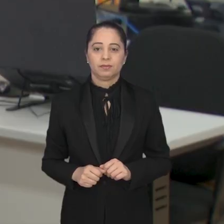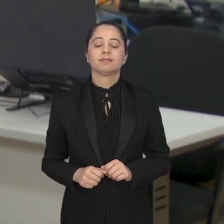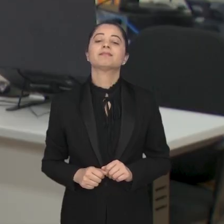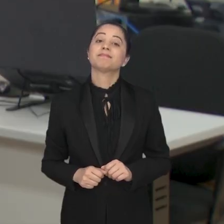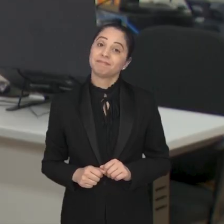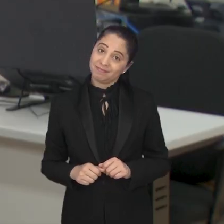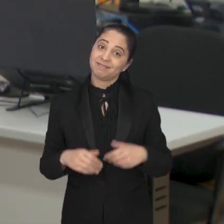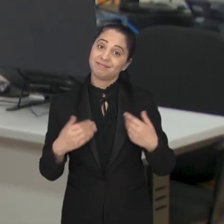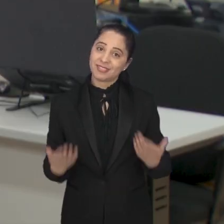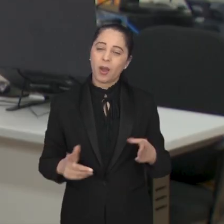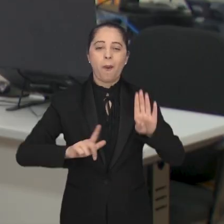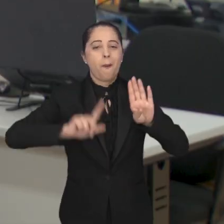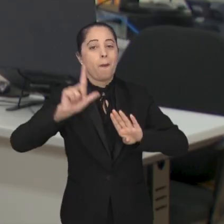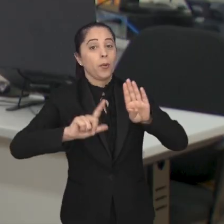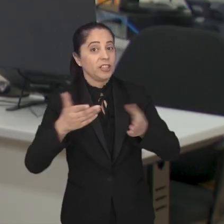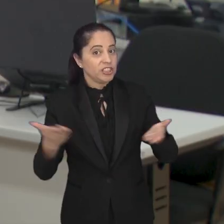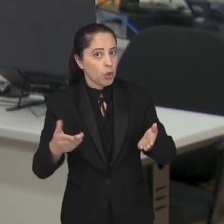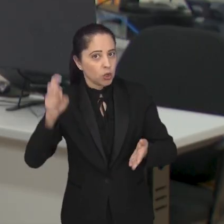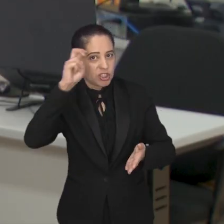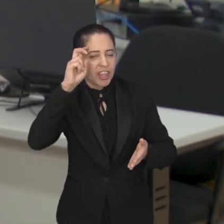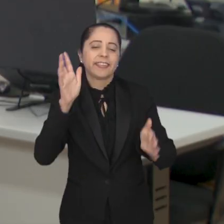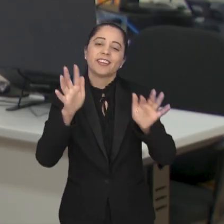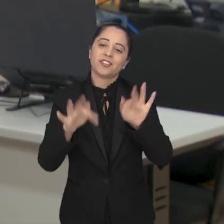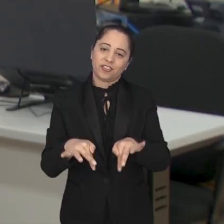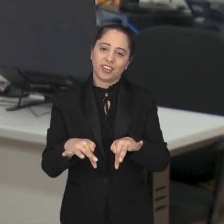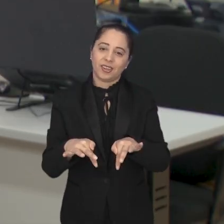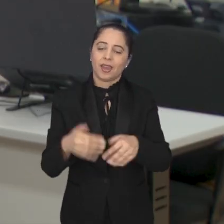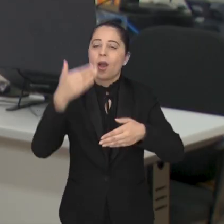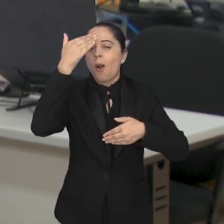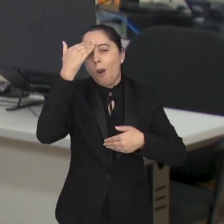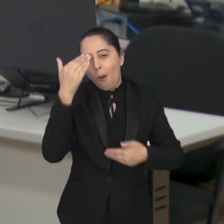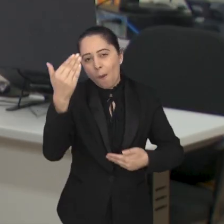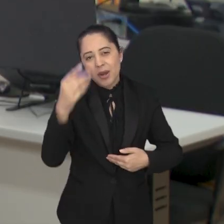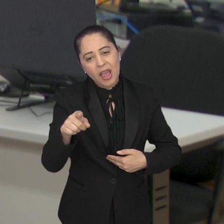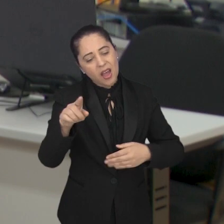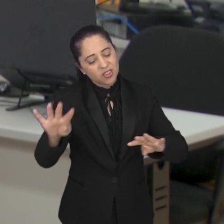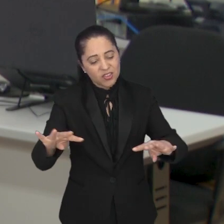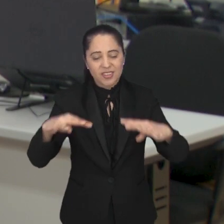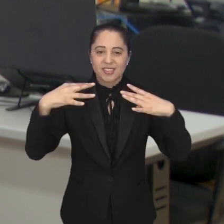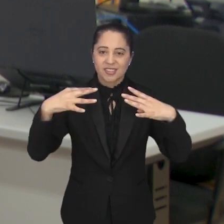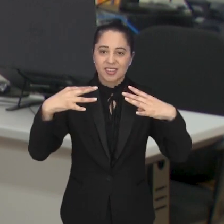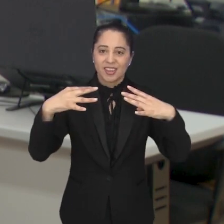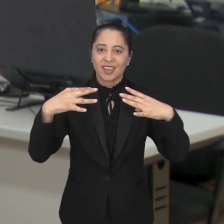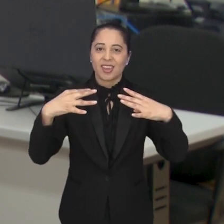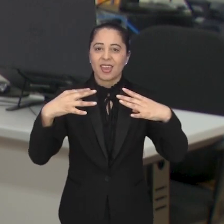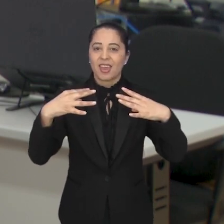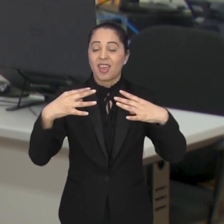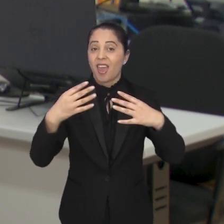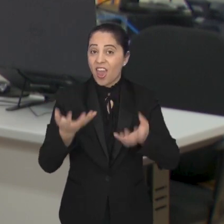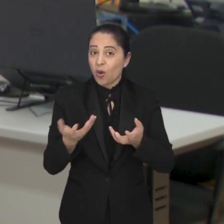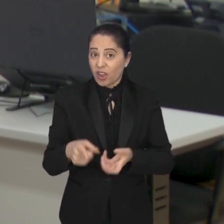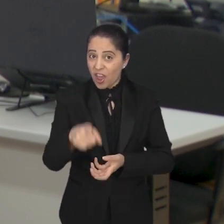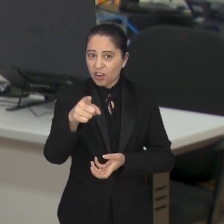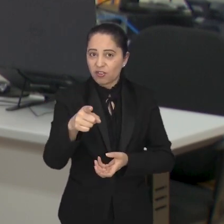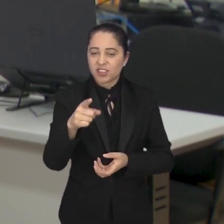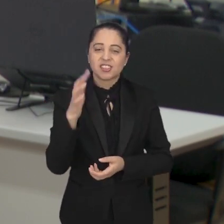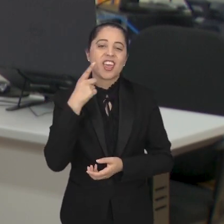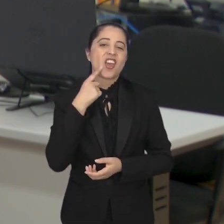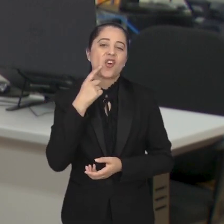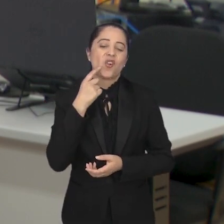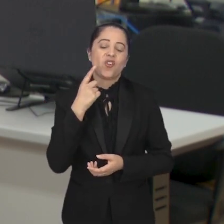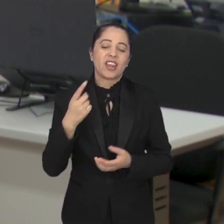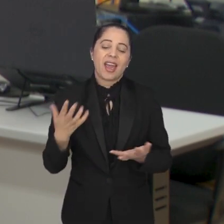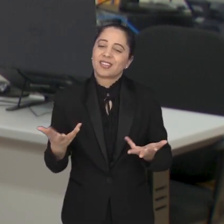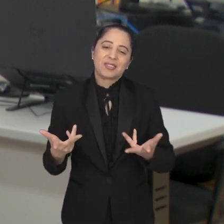E é isso. O boletim dessa quinta-feira chegou ao fim. Quero agradecer a sua companhia e desejar um ótimo feriado a